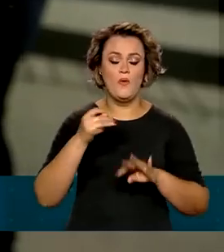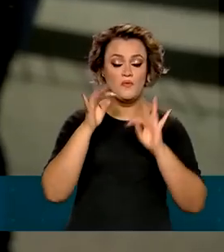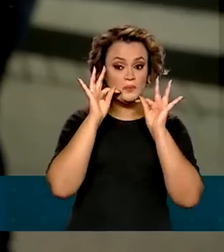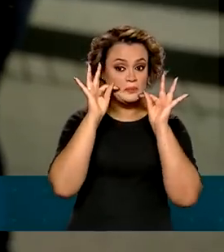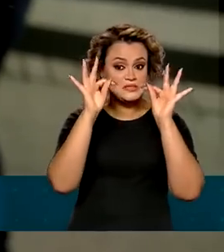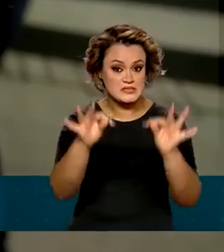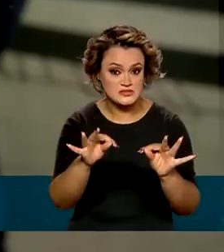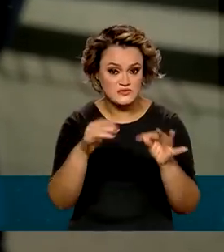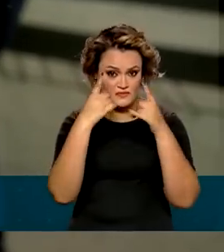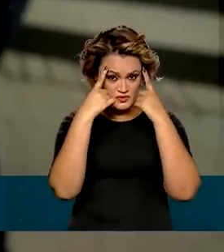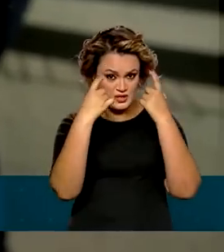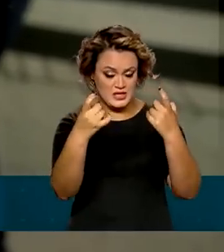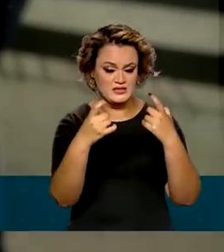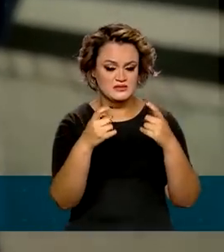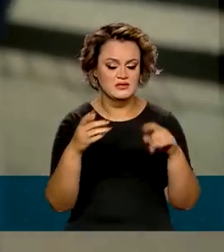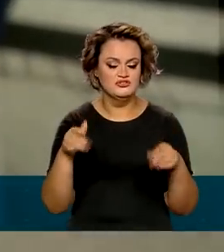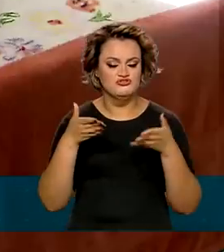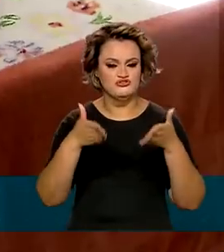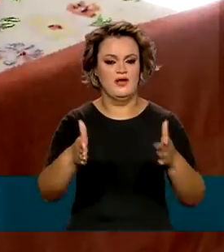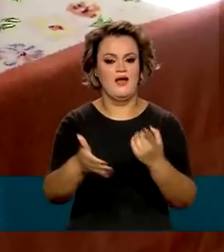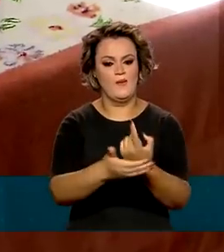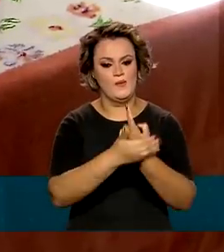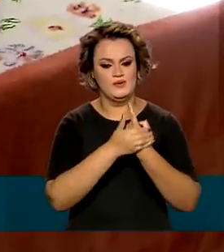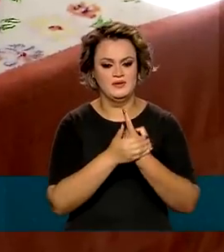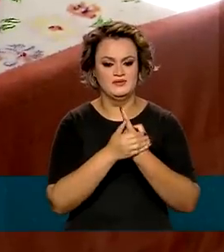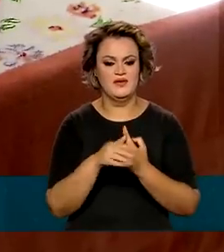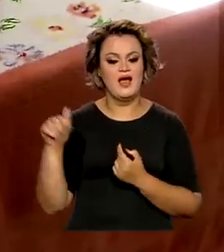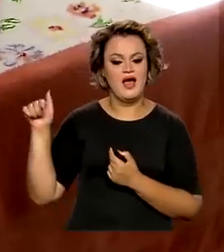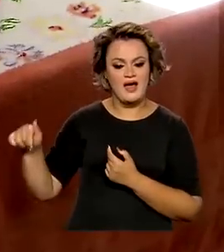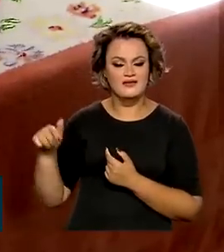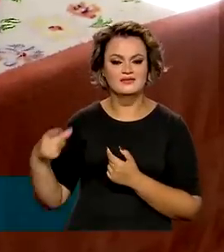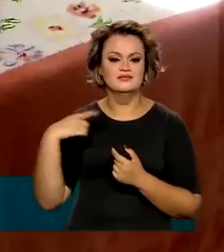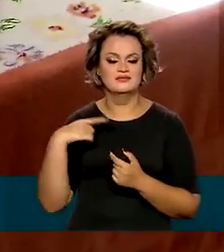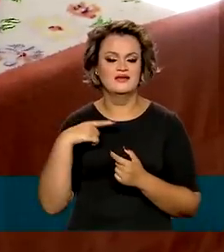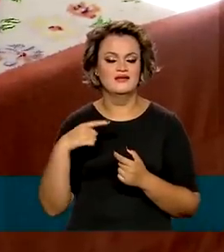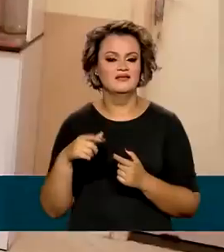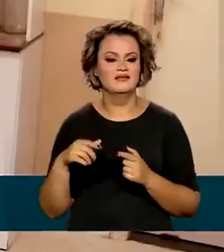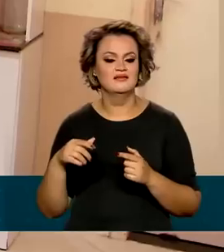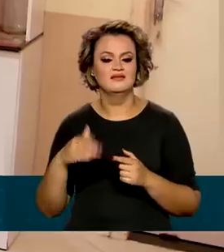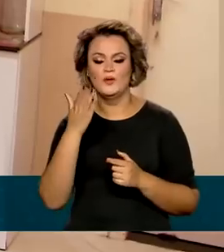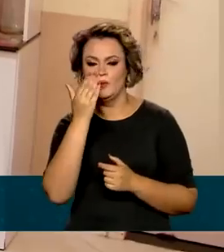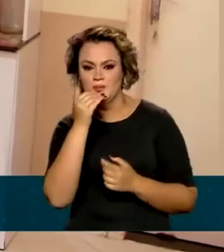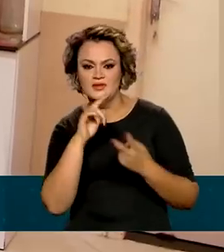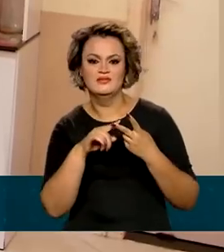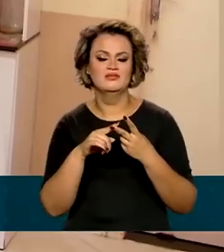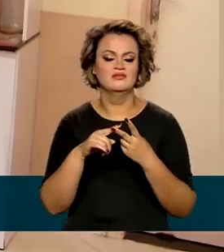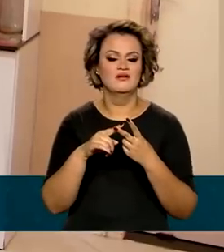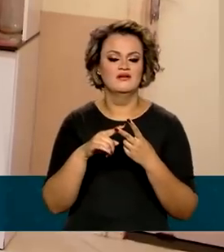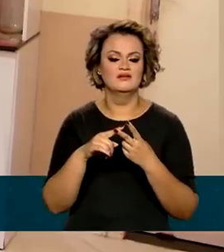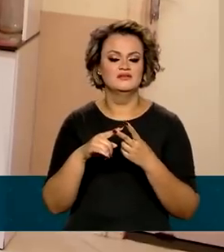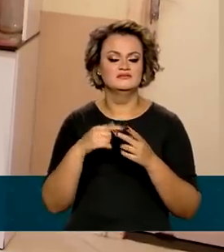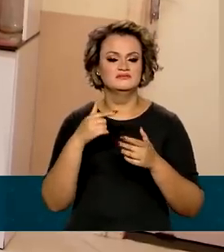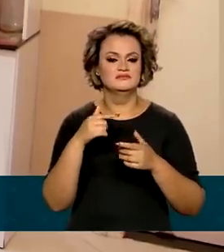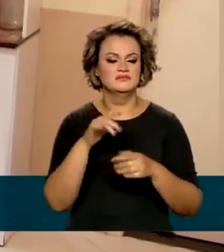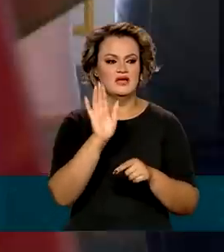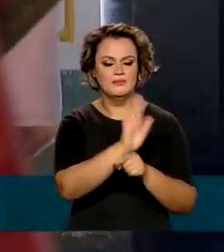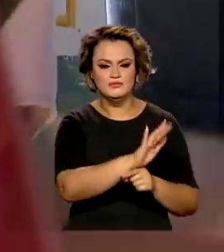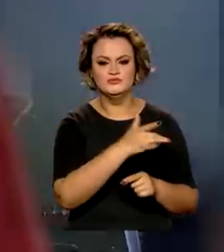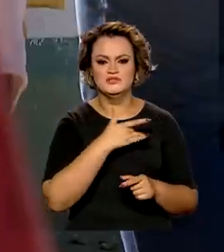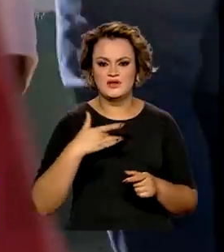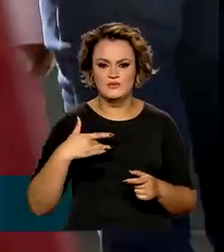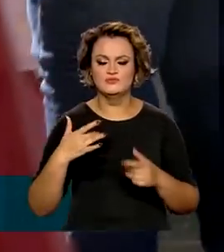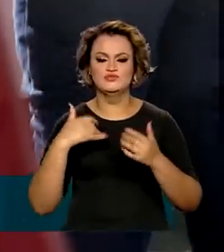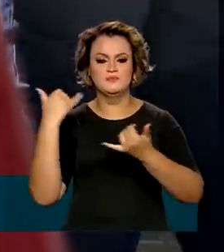tipo de violência são acolhidos. Aqui, eles recebem abrigo, alimentação, serviços de saúde,